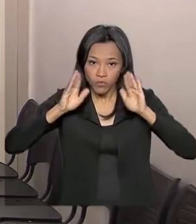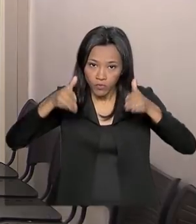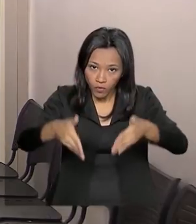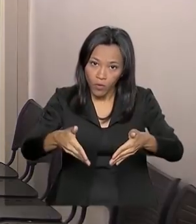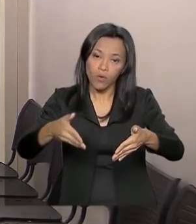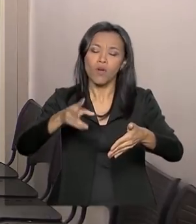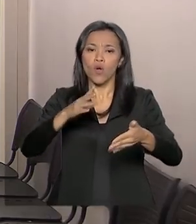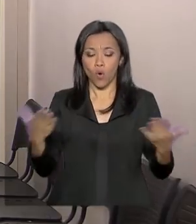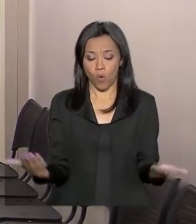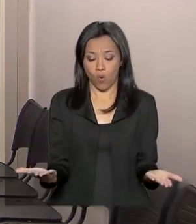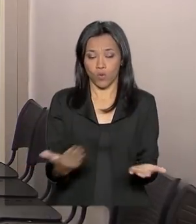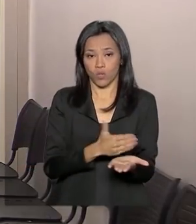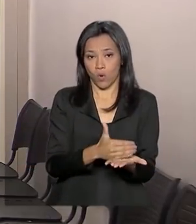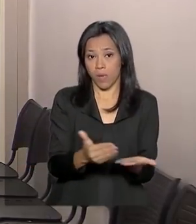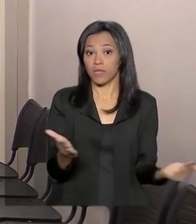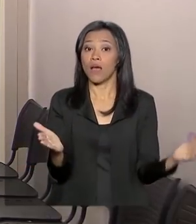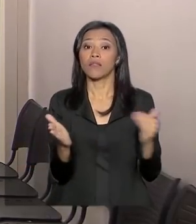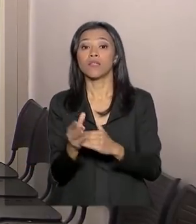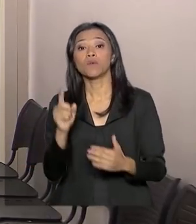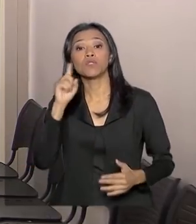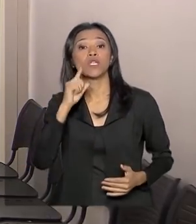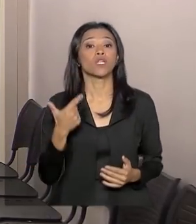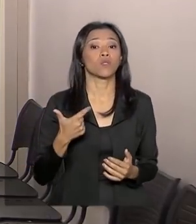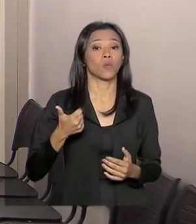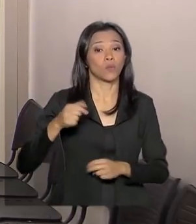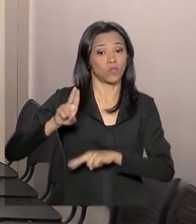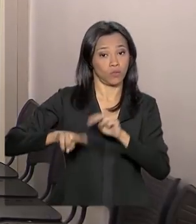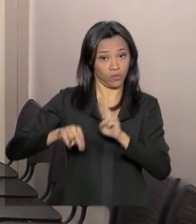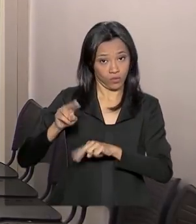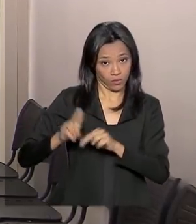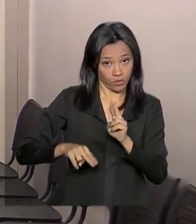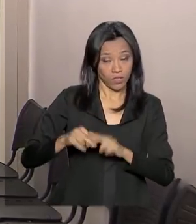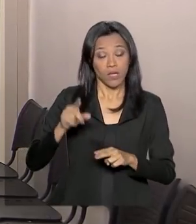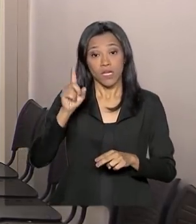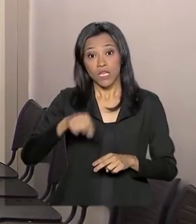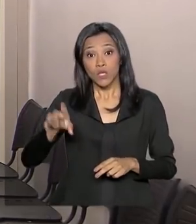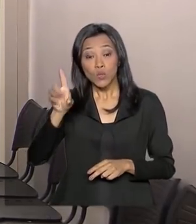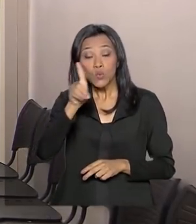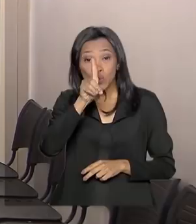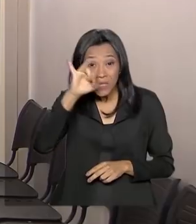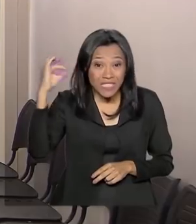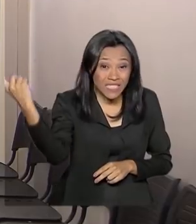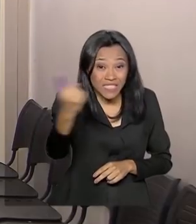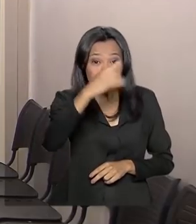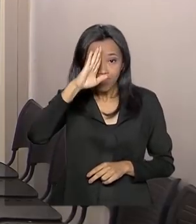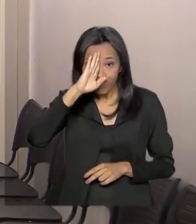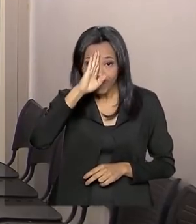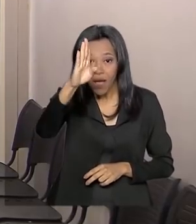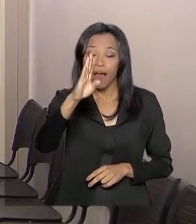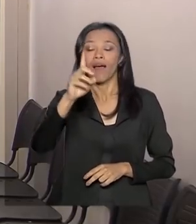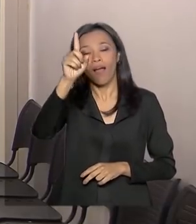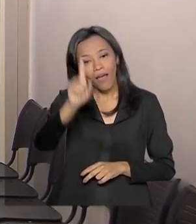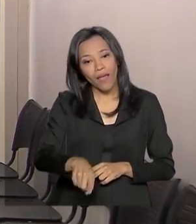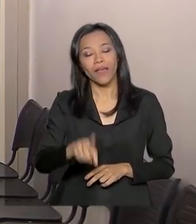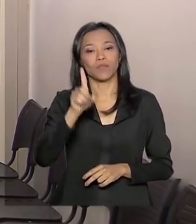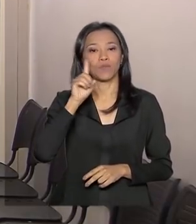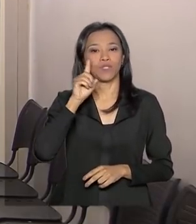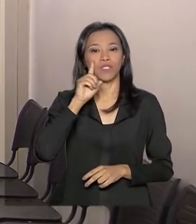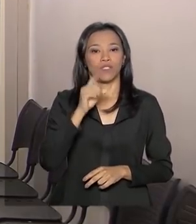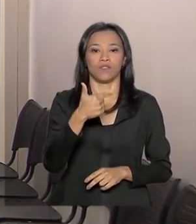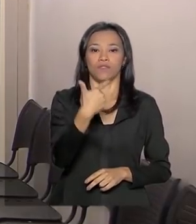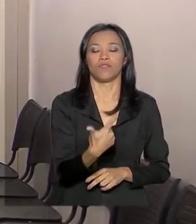o dia 12 de julho, sendo que o dia D, o mais importante, quando as ações se intensificam, será o dia